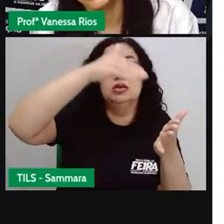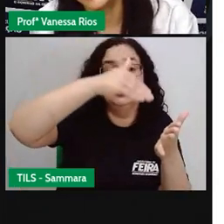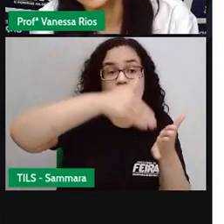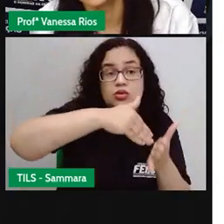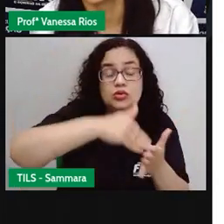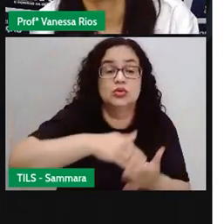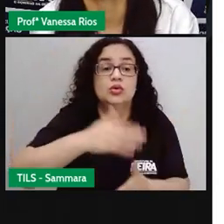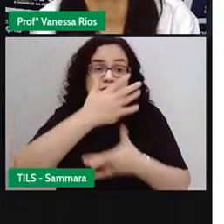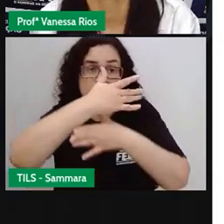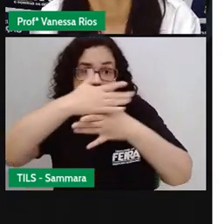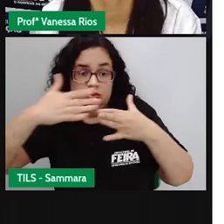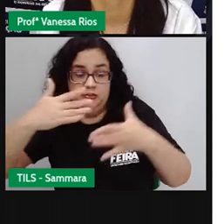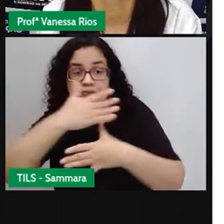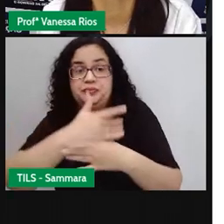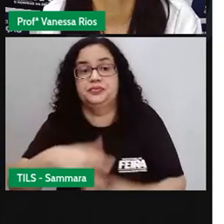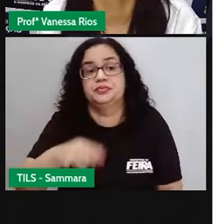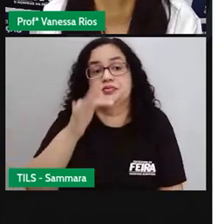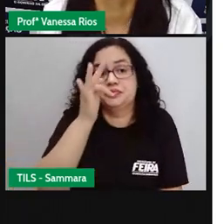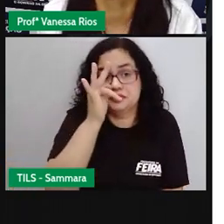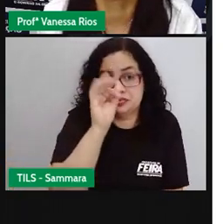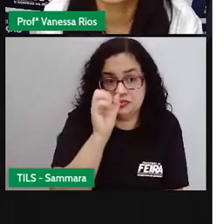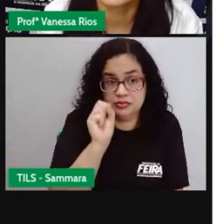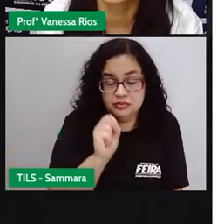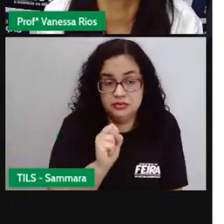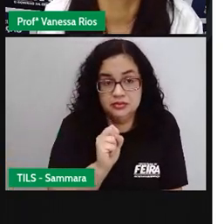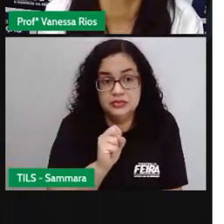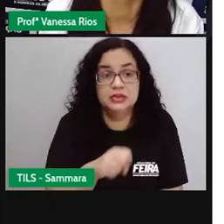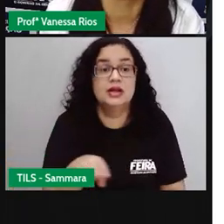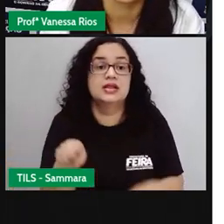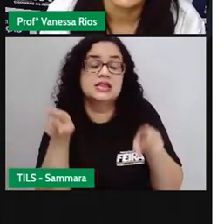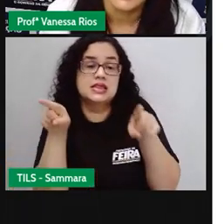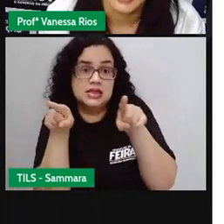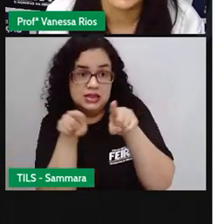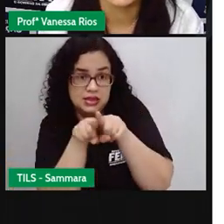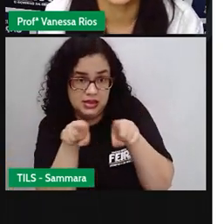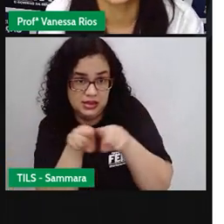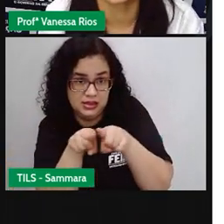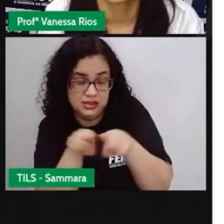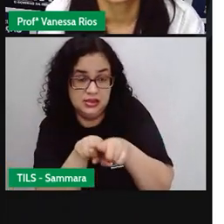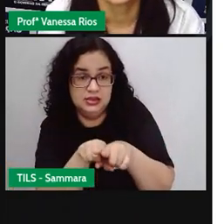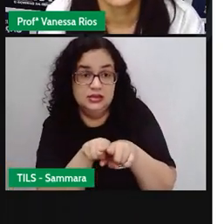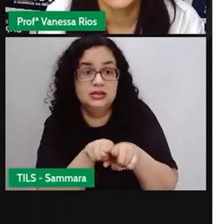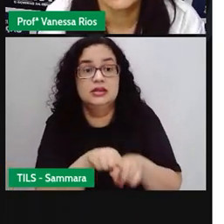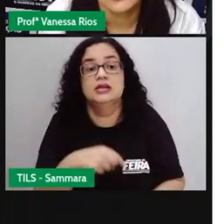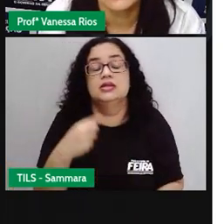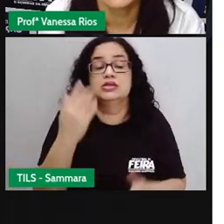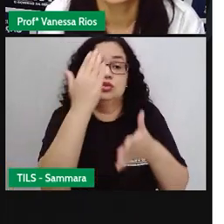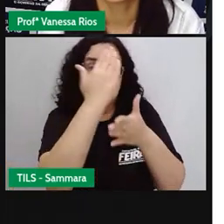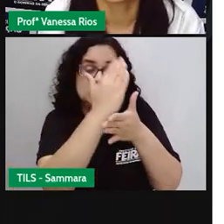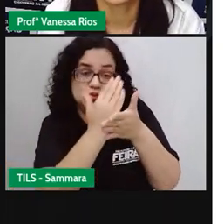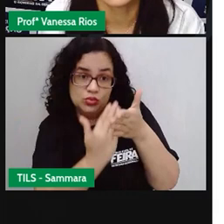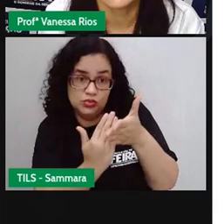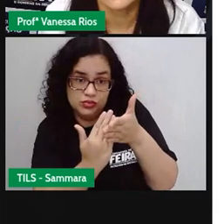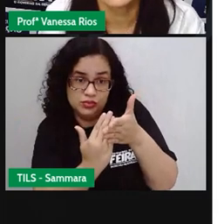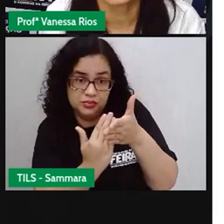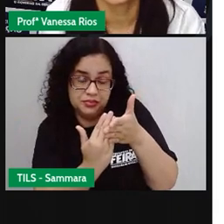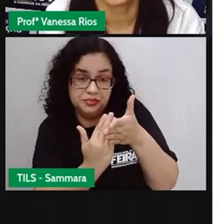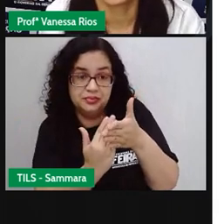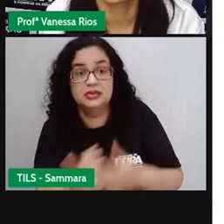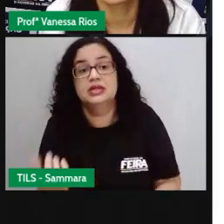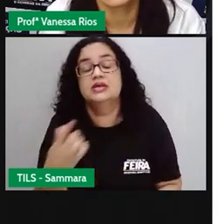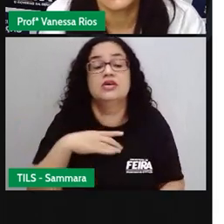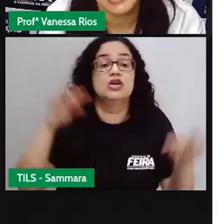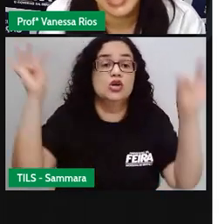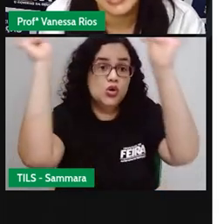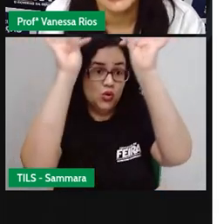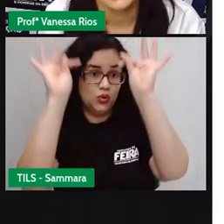no município de Feira de Cantana, além do município também ter as suas subdivisões e divisões que